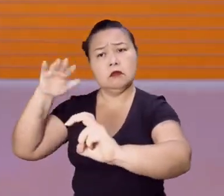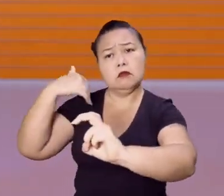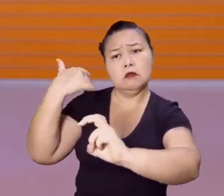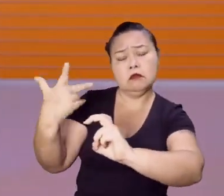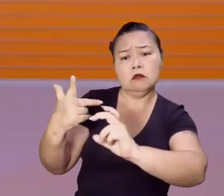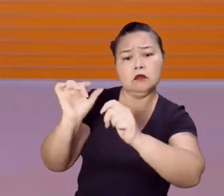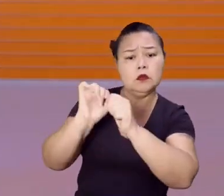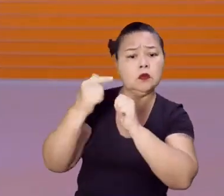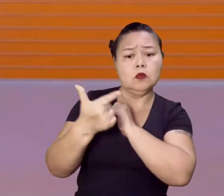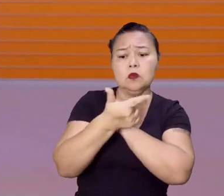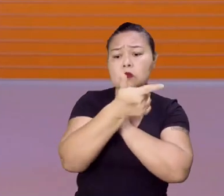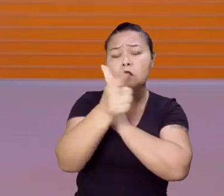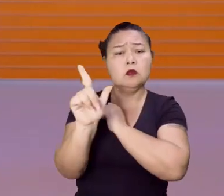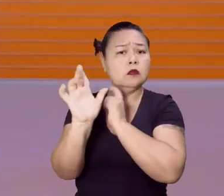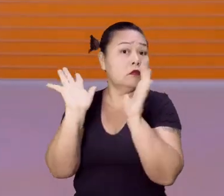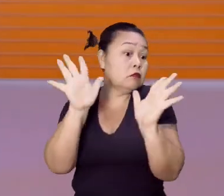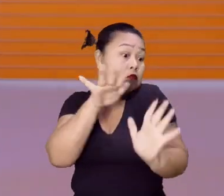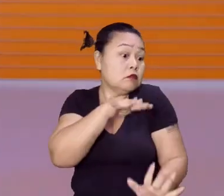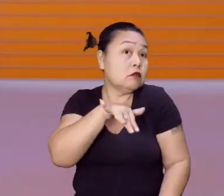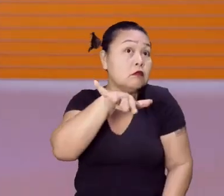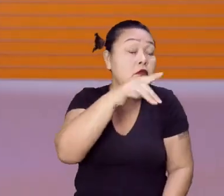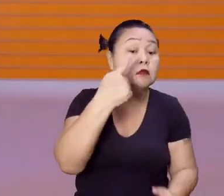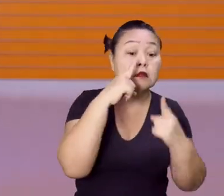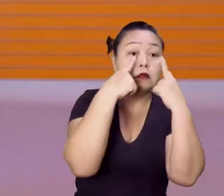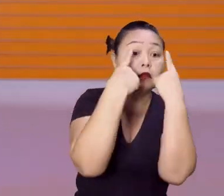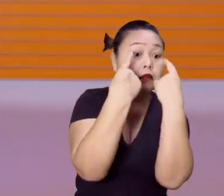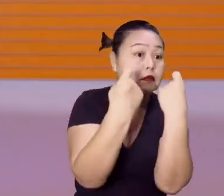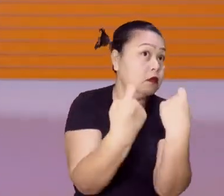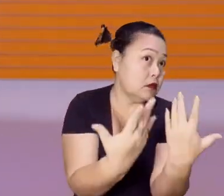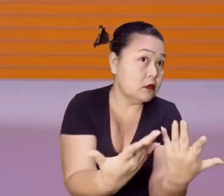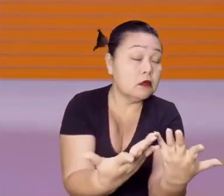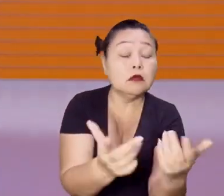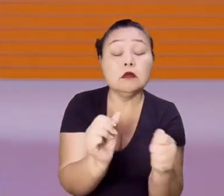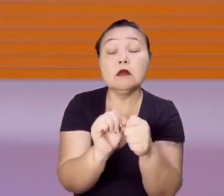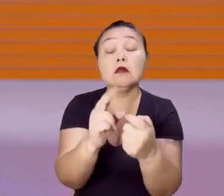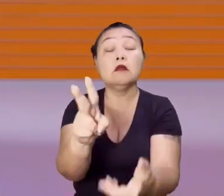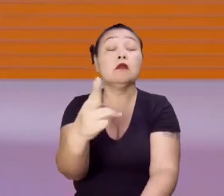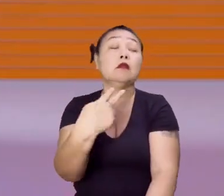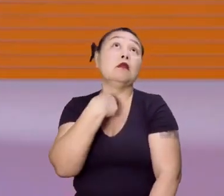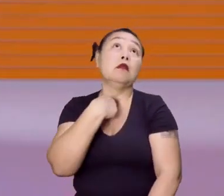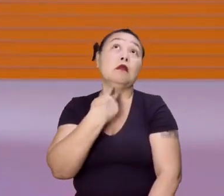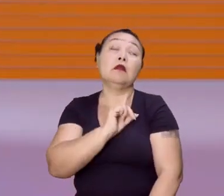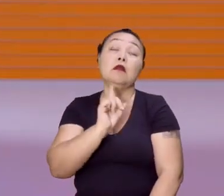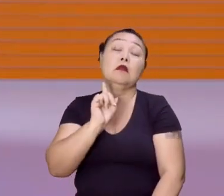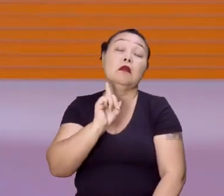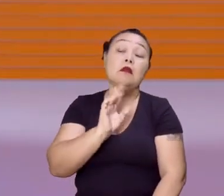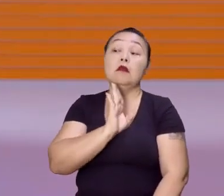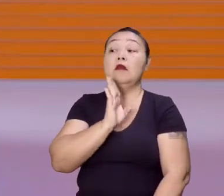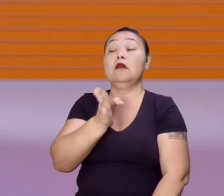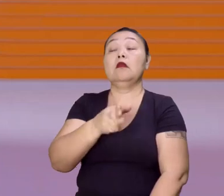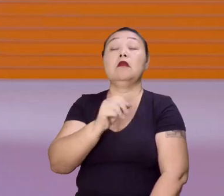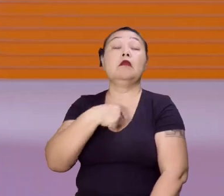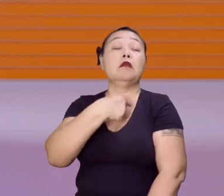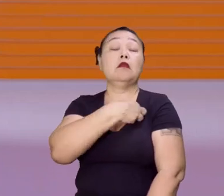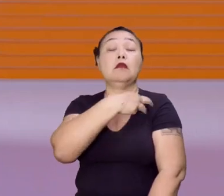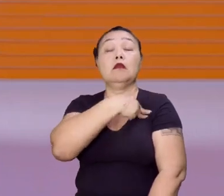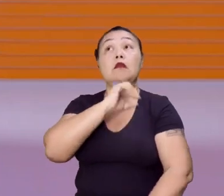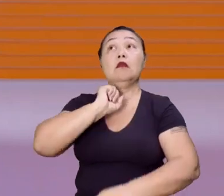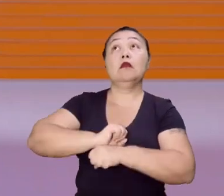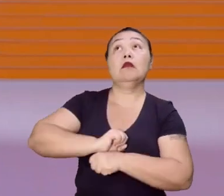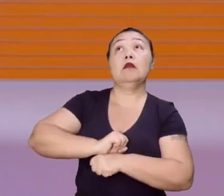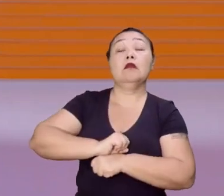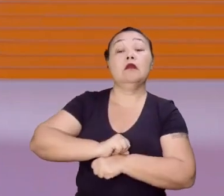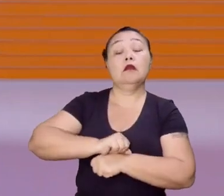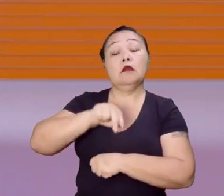você vai para alguma outra área que te interessa. Então, você não pode ficar só no ensino médio. Jamais pense